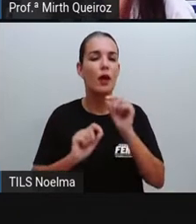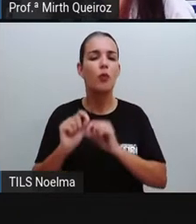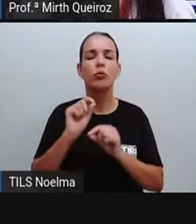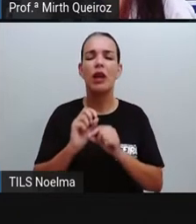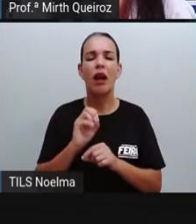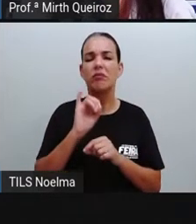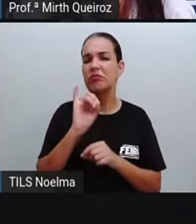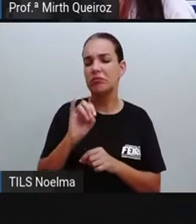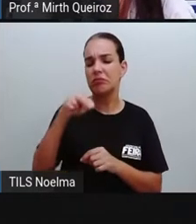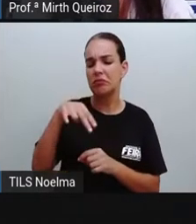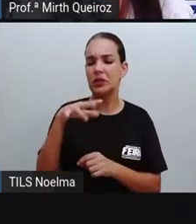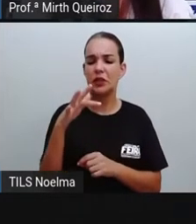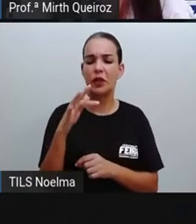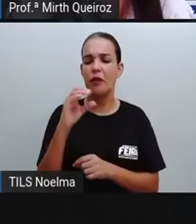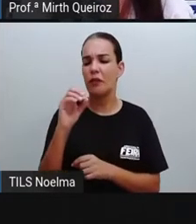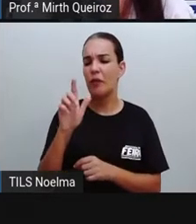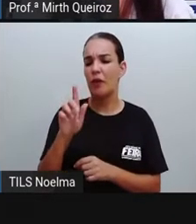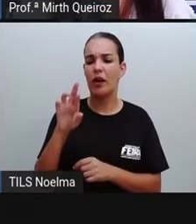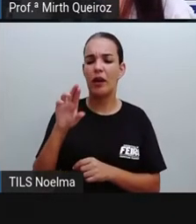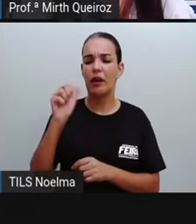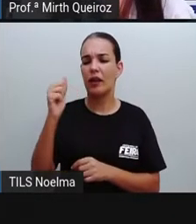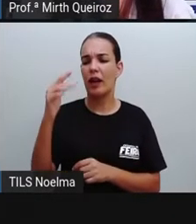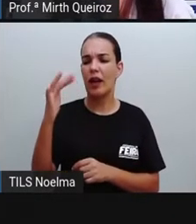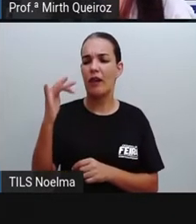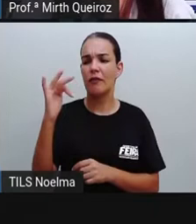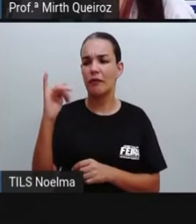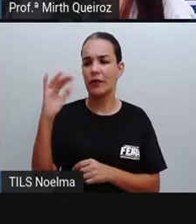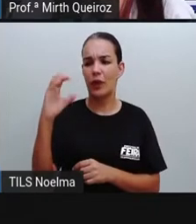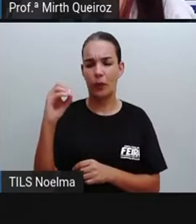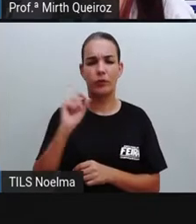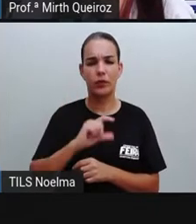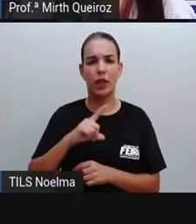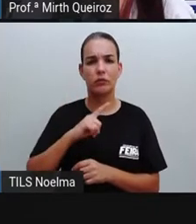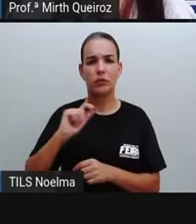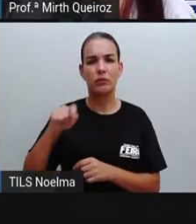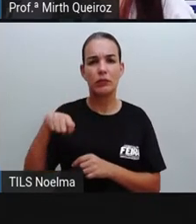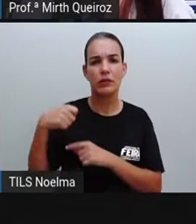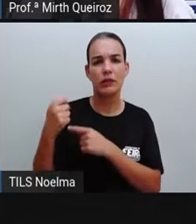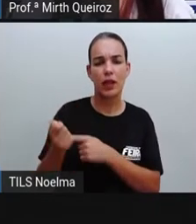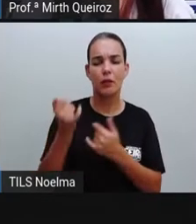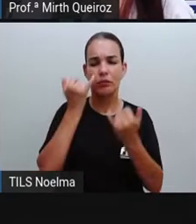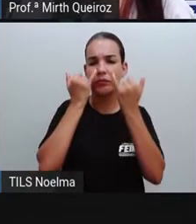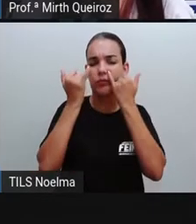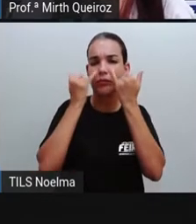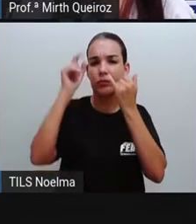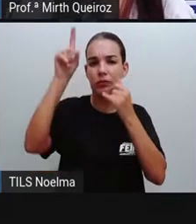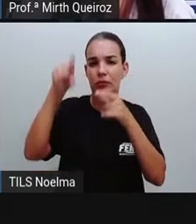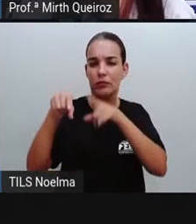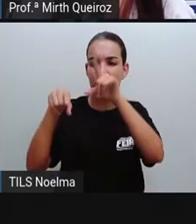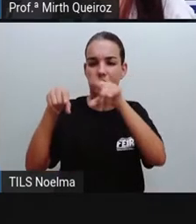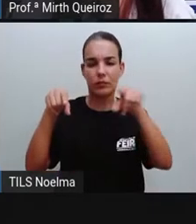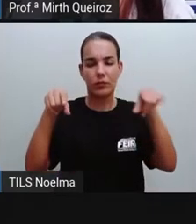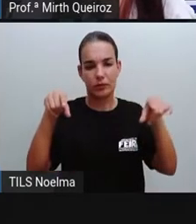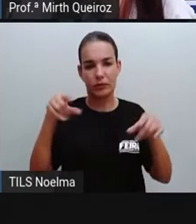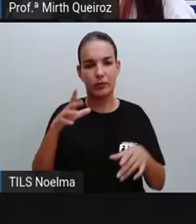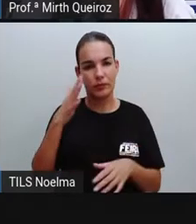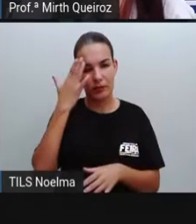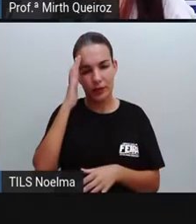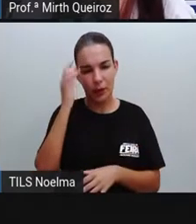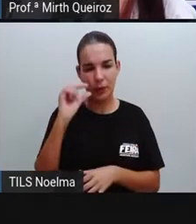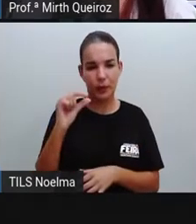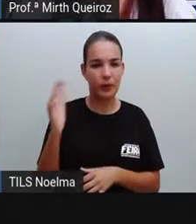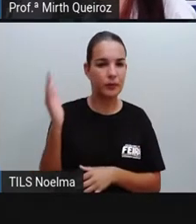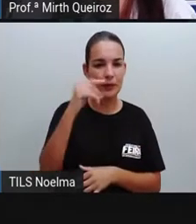é infográfico? Como fazer um infográfico? Eu trouxe aqui um vídeo breve para vocês, para vocês entenderem um pouquinho sobre esse